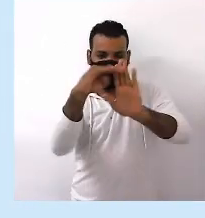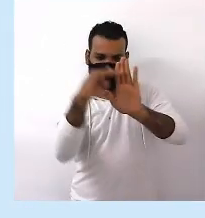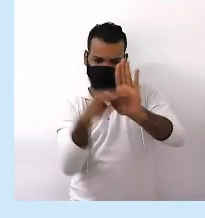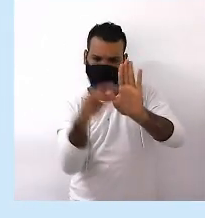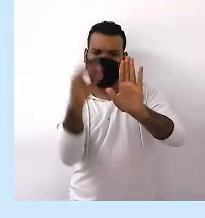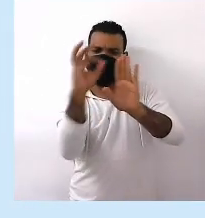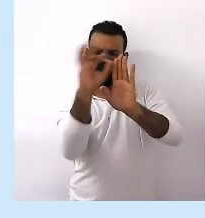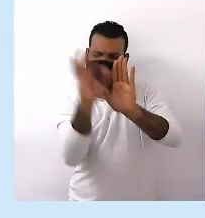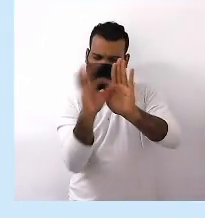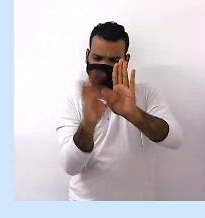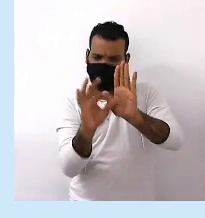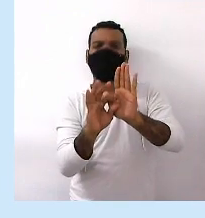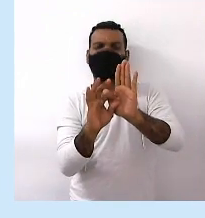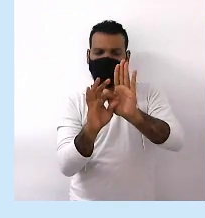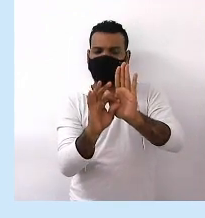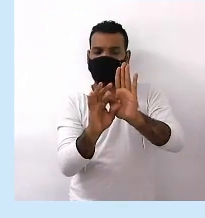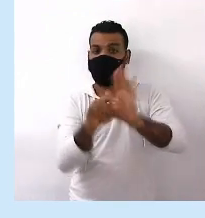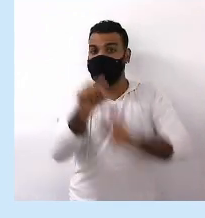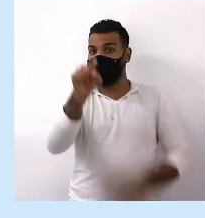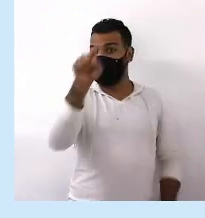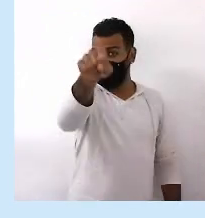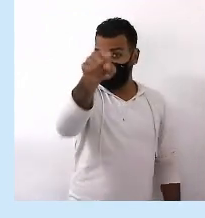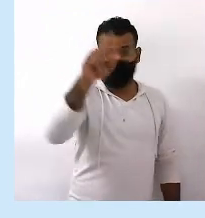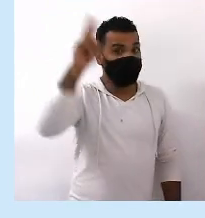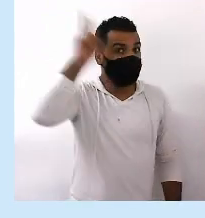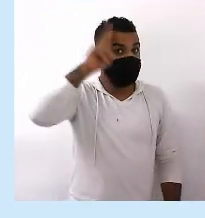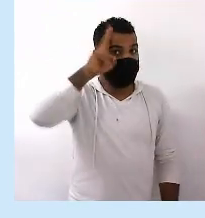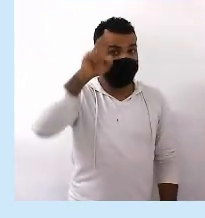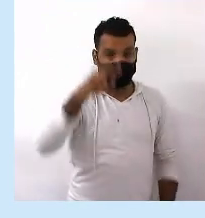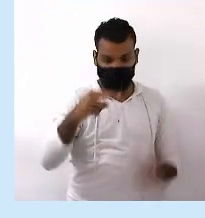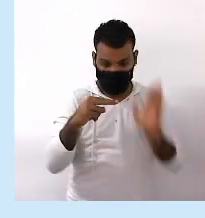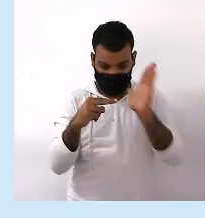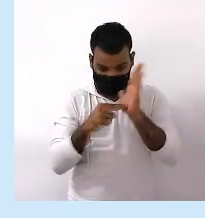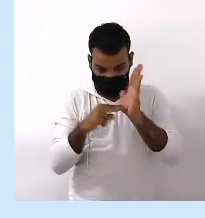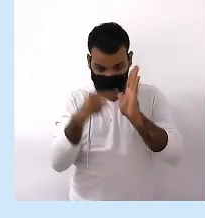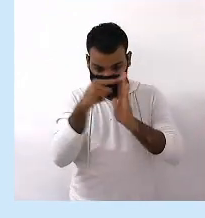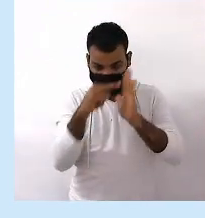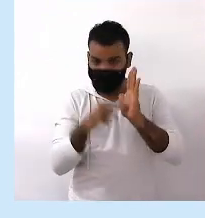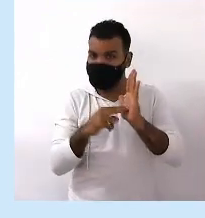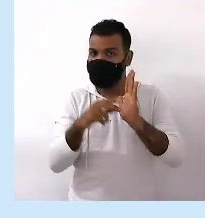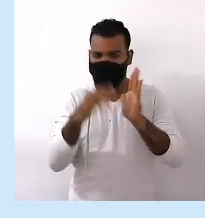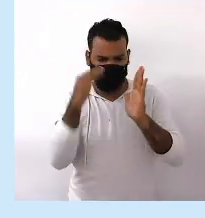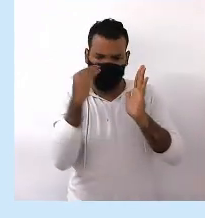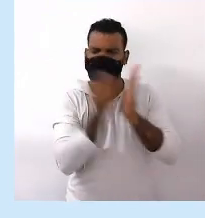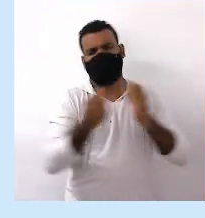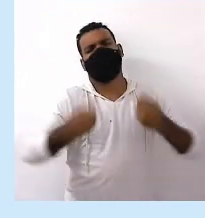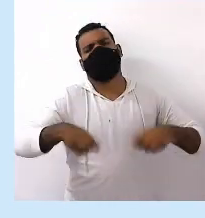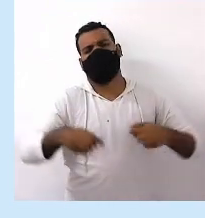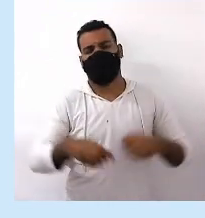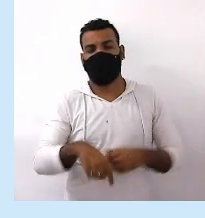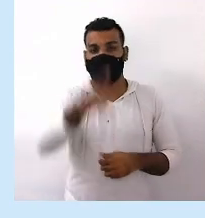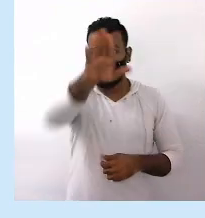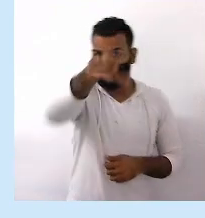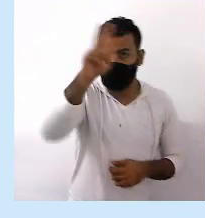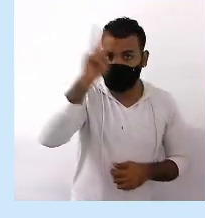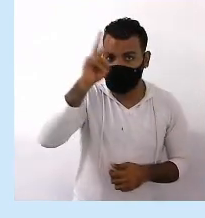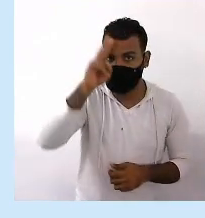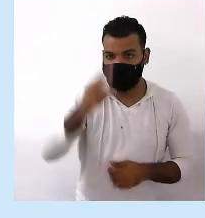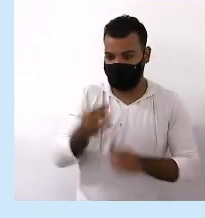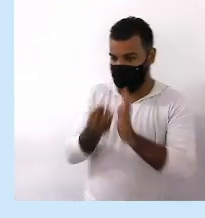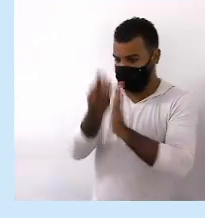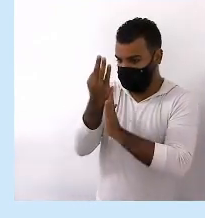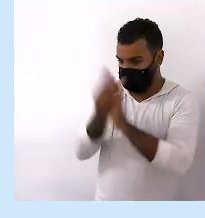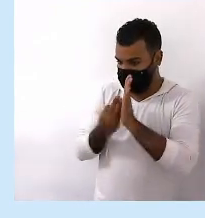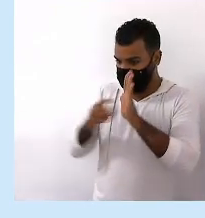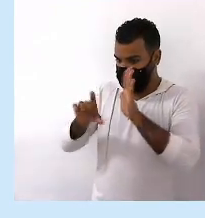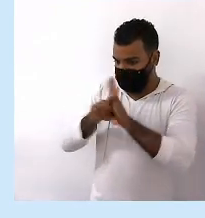parágrafos E incisos E você Tem que lembrar As normas Estão aí Para serem seguidas E lembrem-se Textos normativos